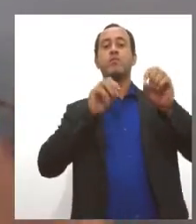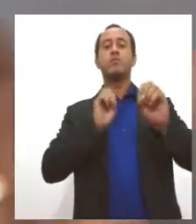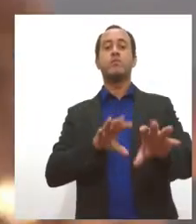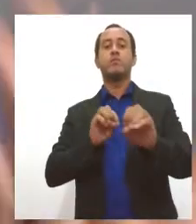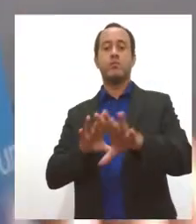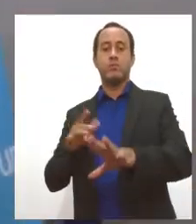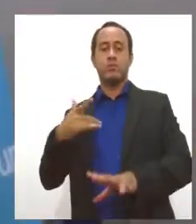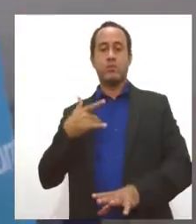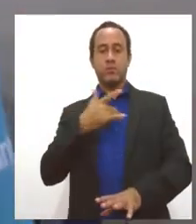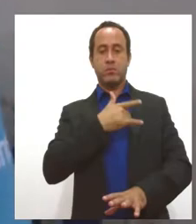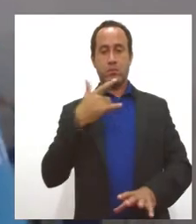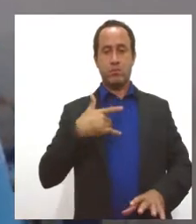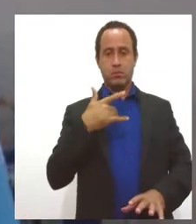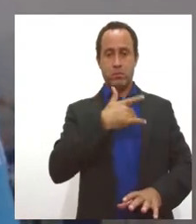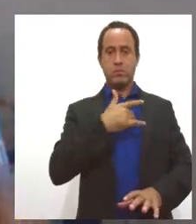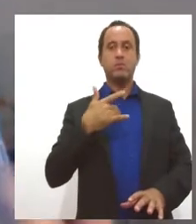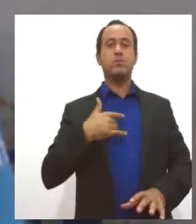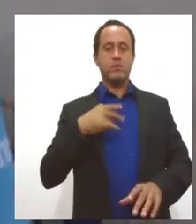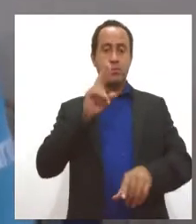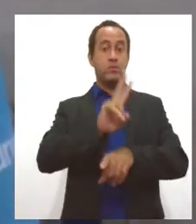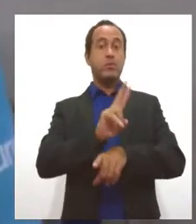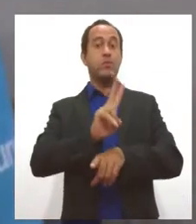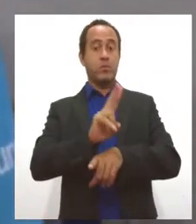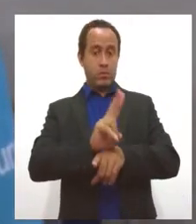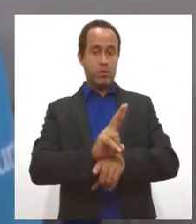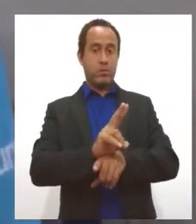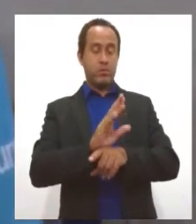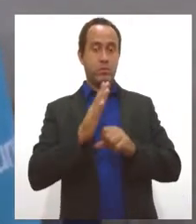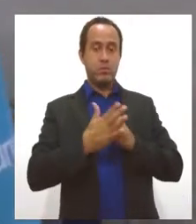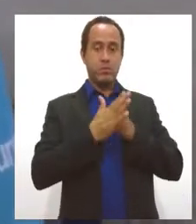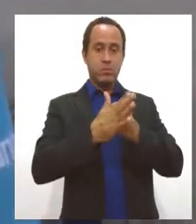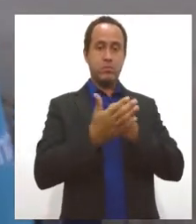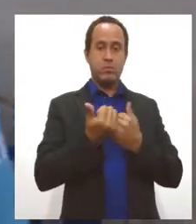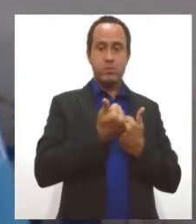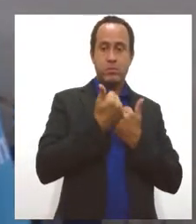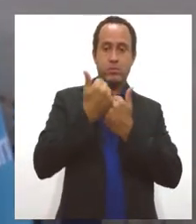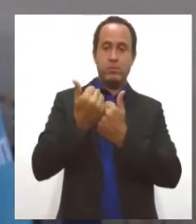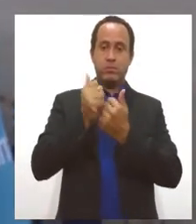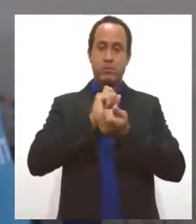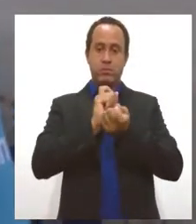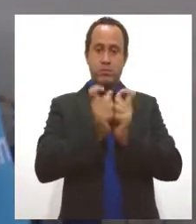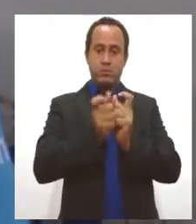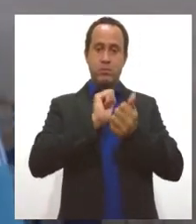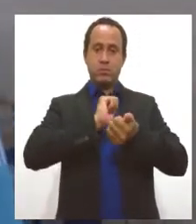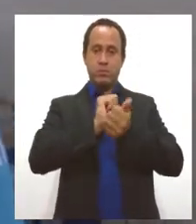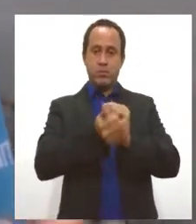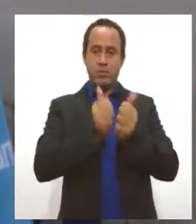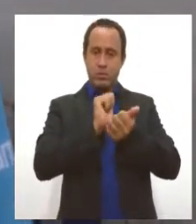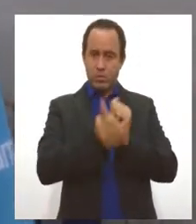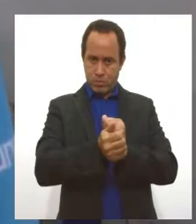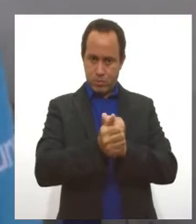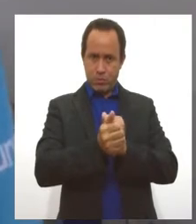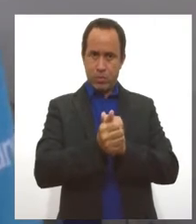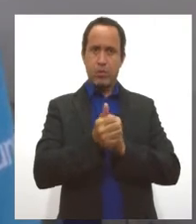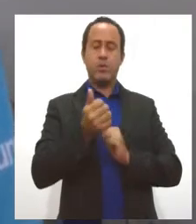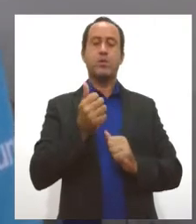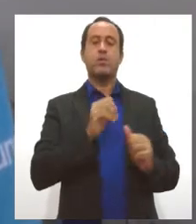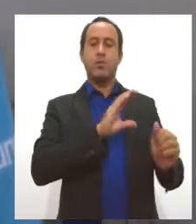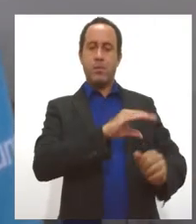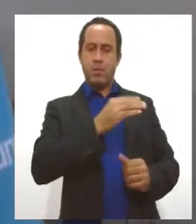saúde, proteção, assistência, esporte para crianças e adolescentes e jovens. A gente precisa realmente investir